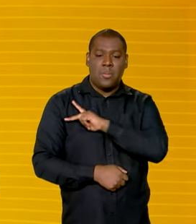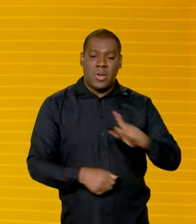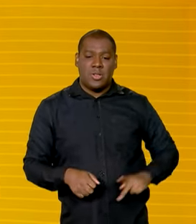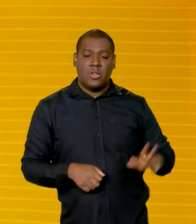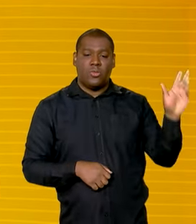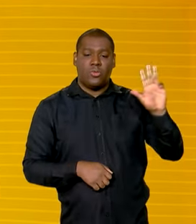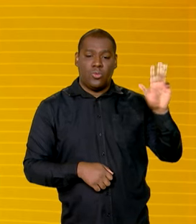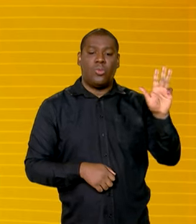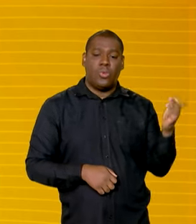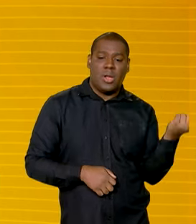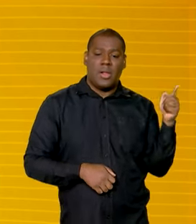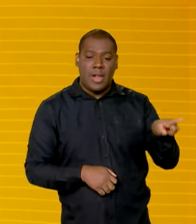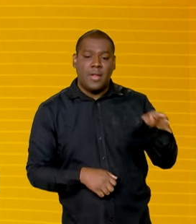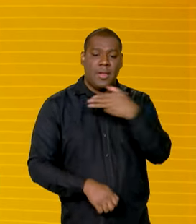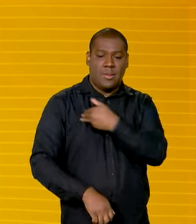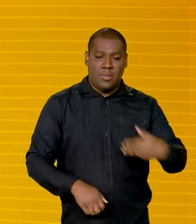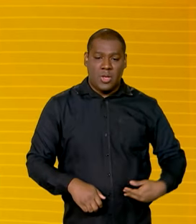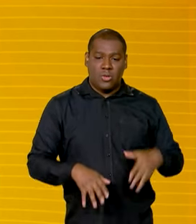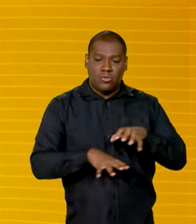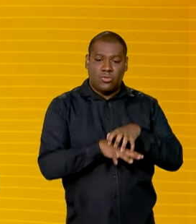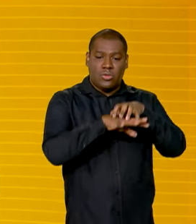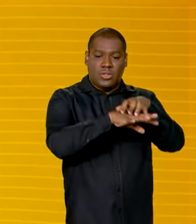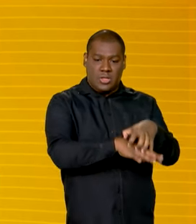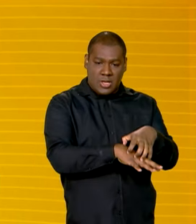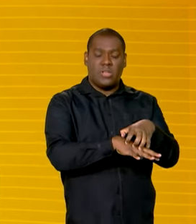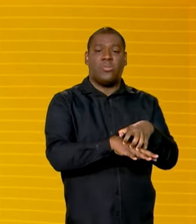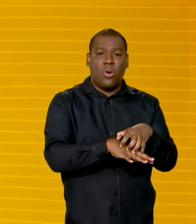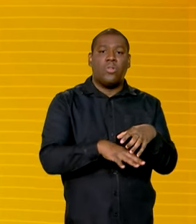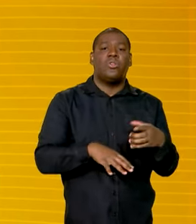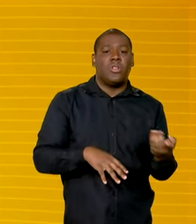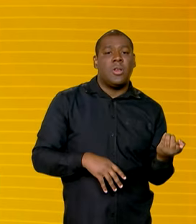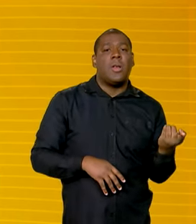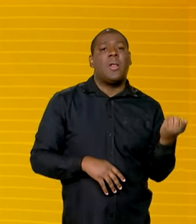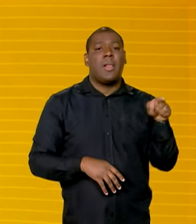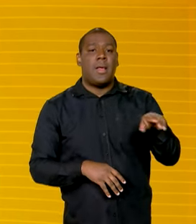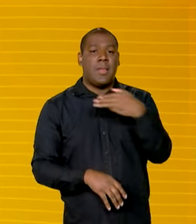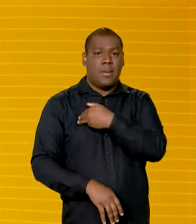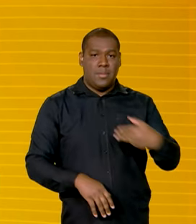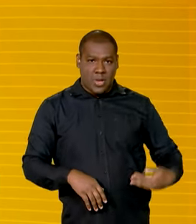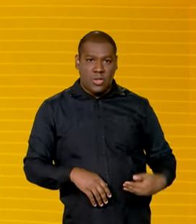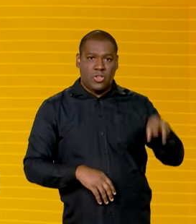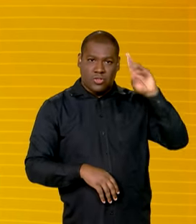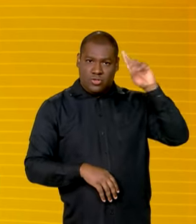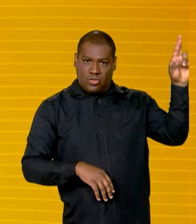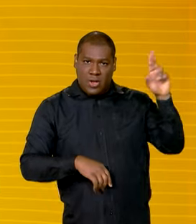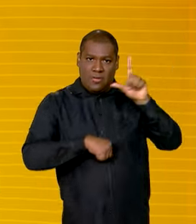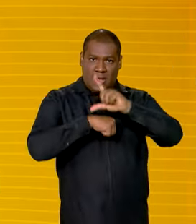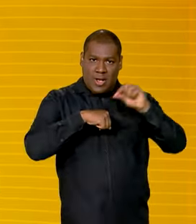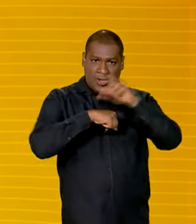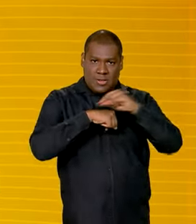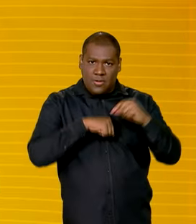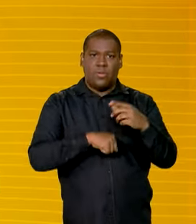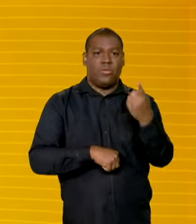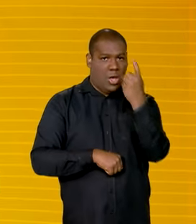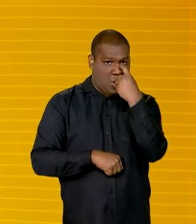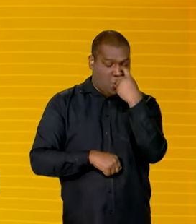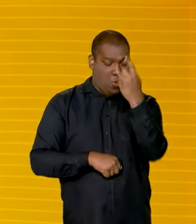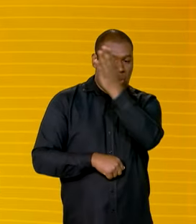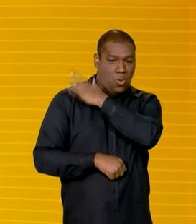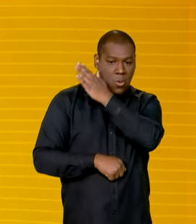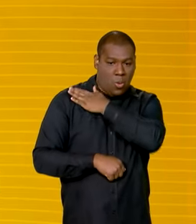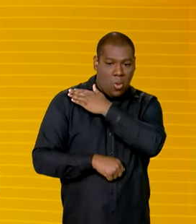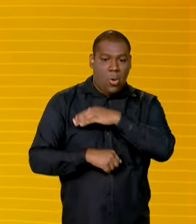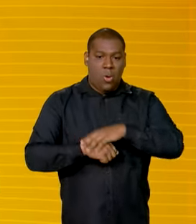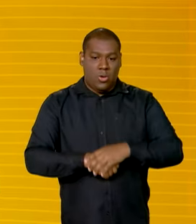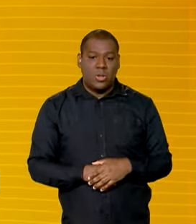comitiva o ministro dos transportes, Renan Filho, o ministro-chefe da Casa Civil, Rui Costa, e também os ministros do desenvolvimento